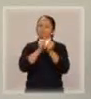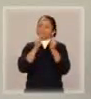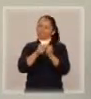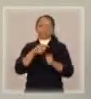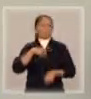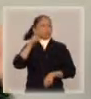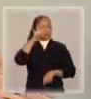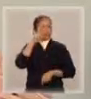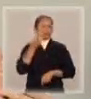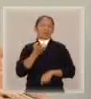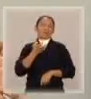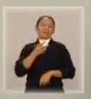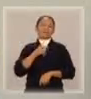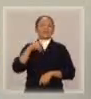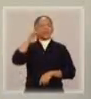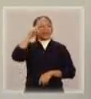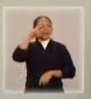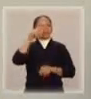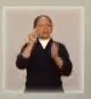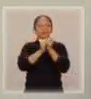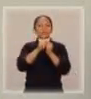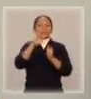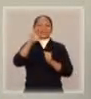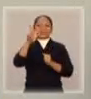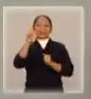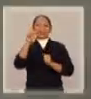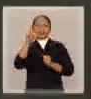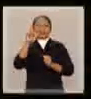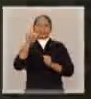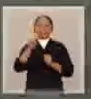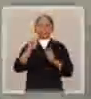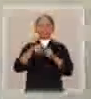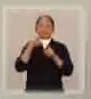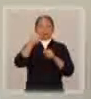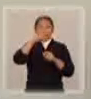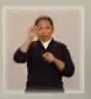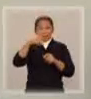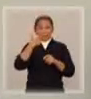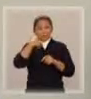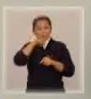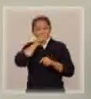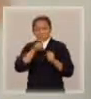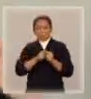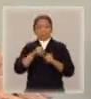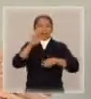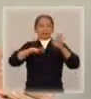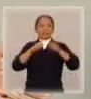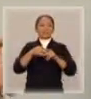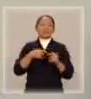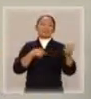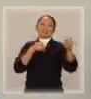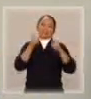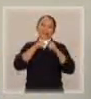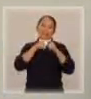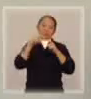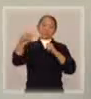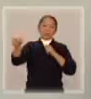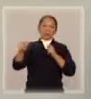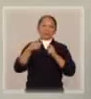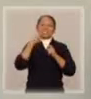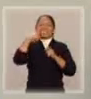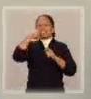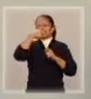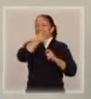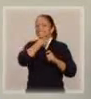anos, Cláudio e a ex-mulher não conseguem se entender. A mãe quer levar num dentista, eu quero levar em outro. Não há